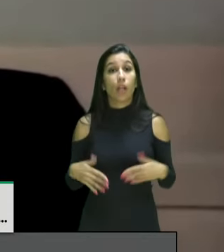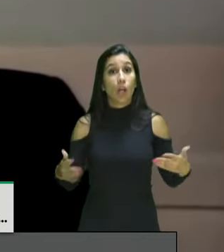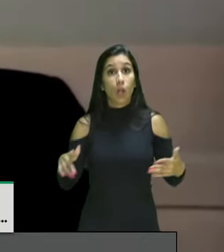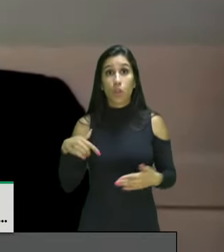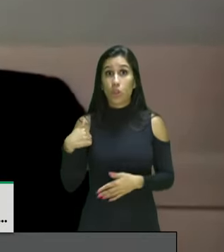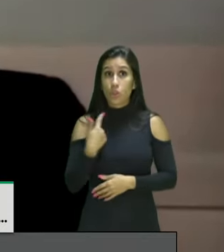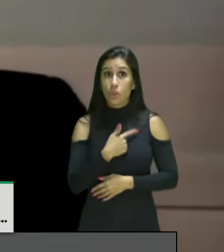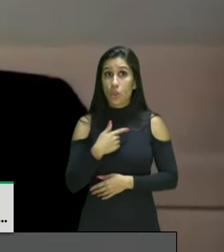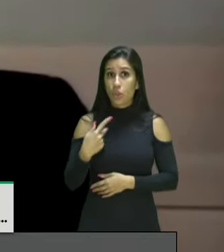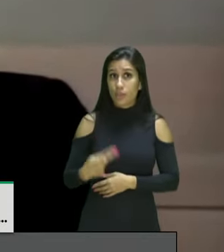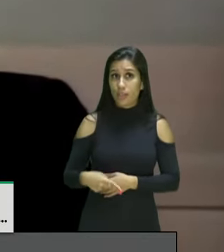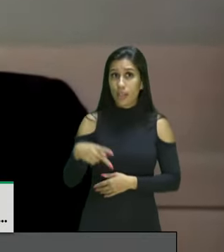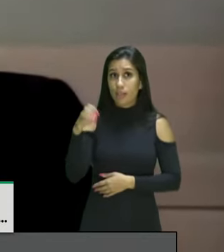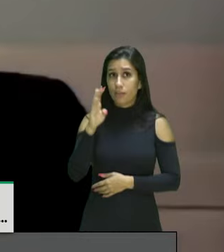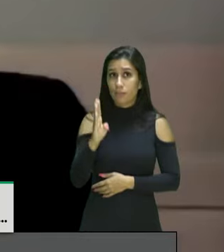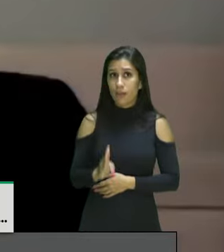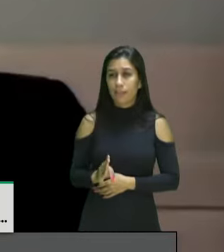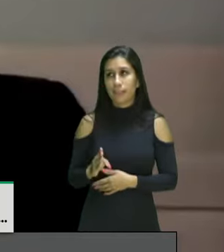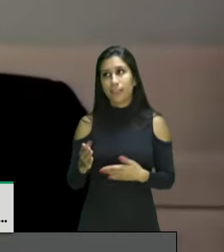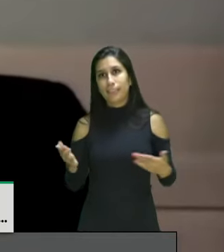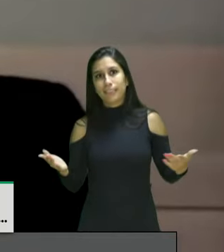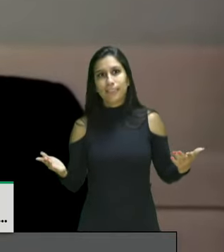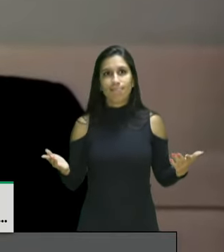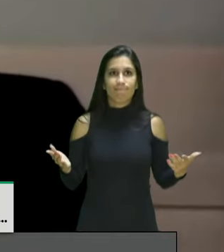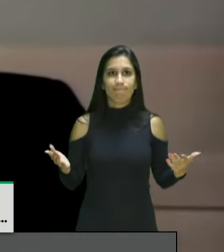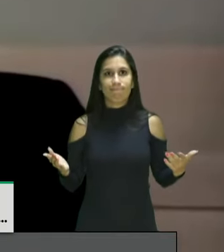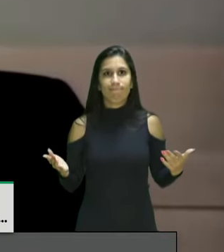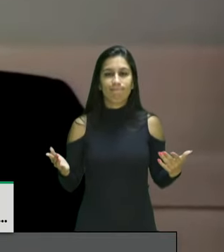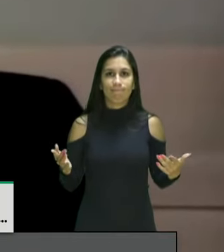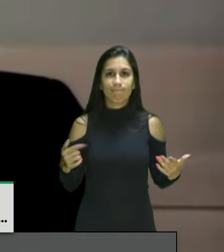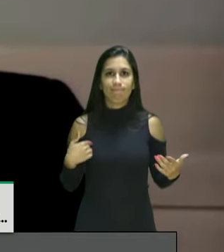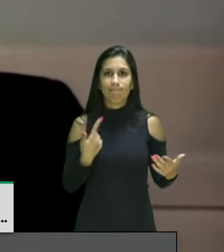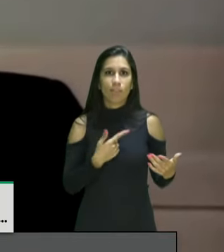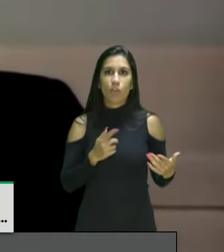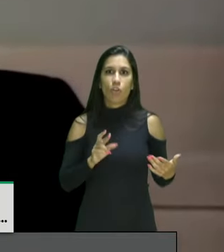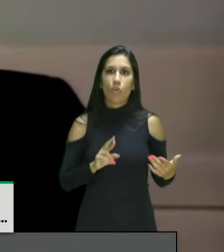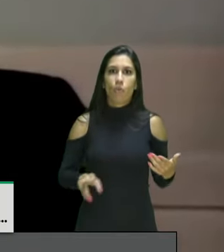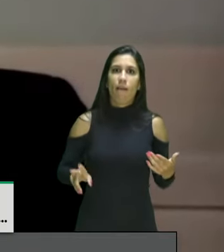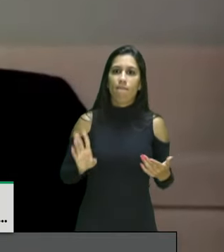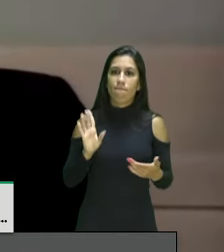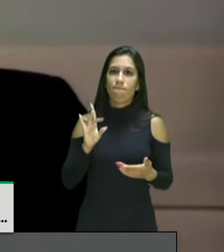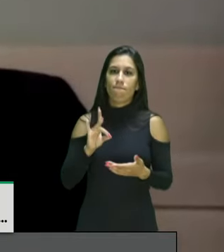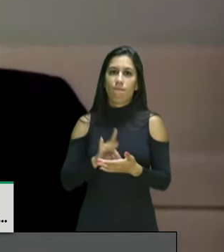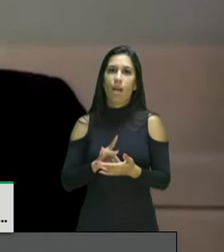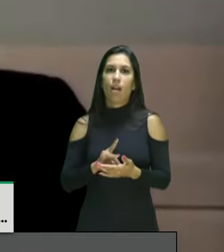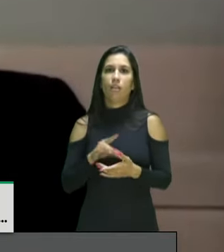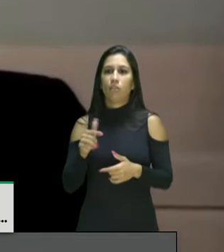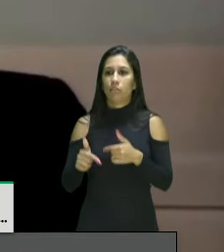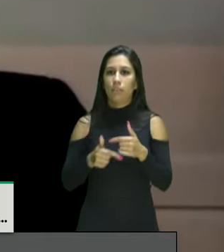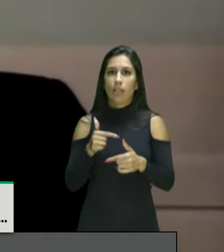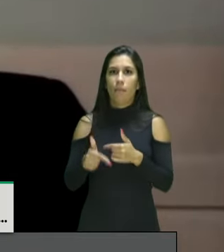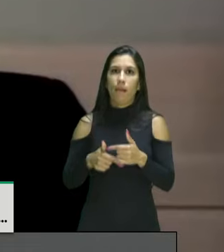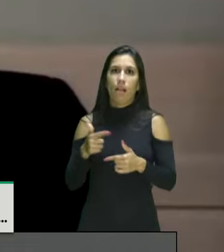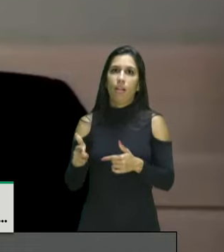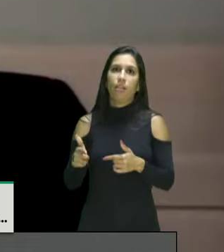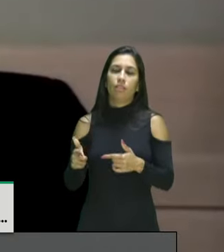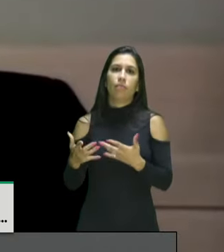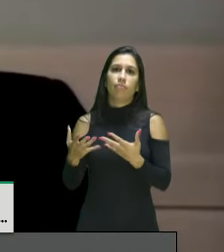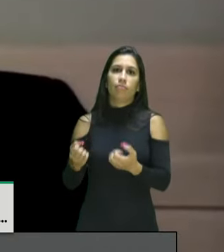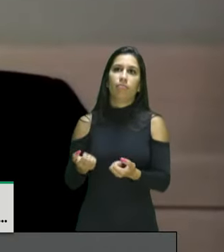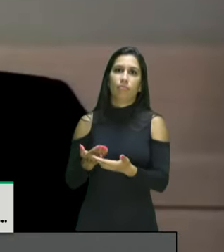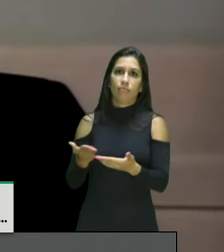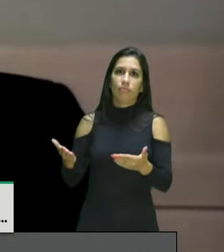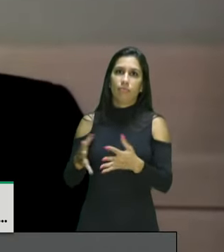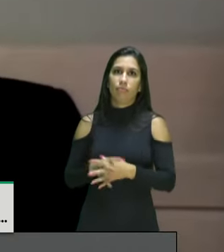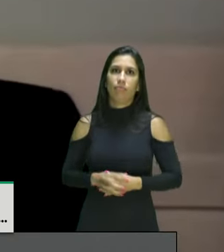não fomos muito efetivos nessa prestação de contas. Não cumprimos exatamente esse compromisso. Foi